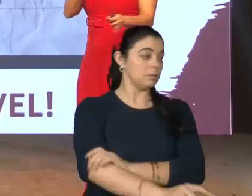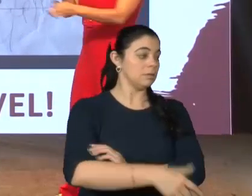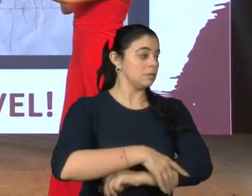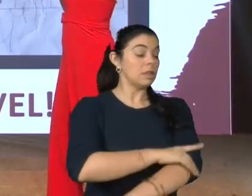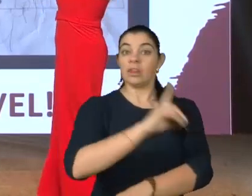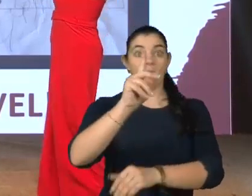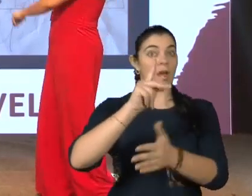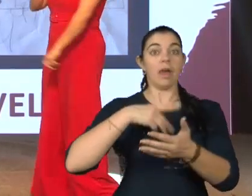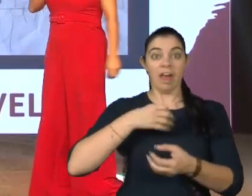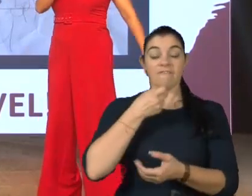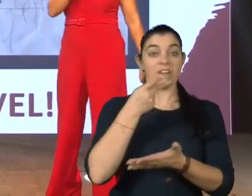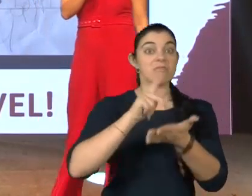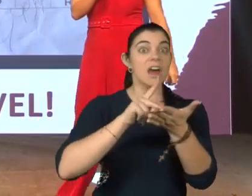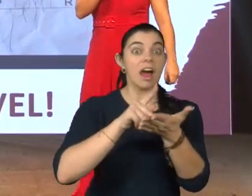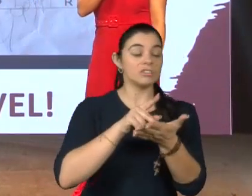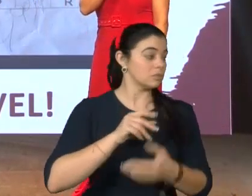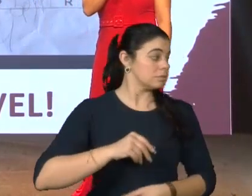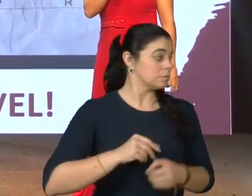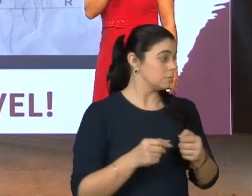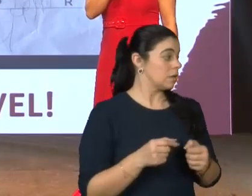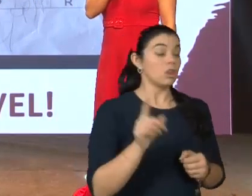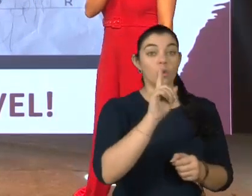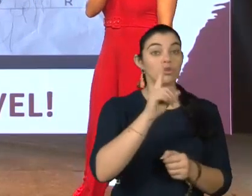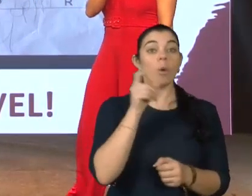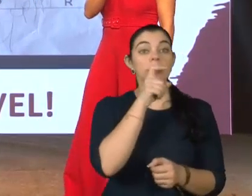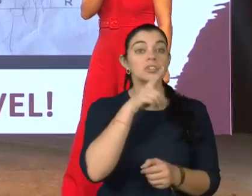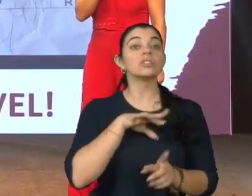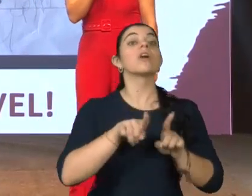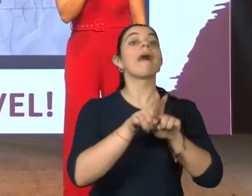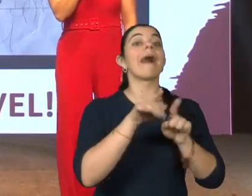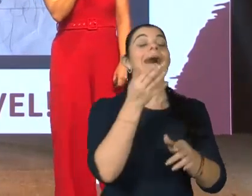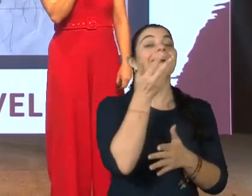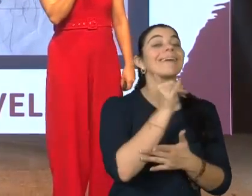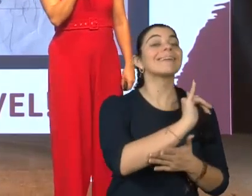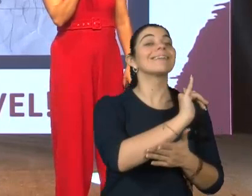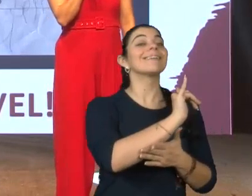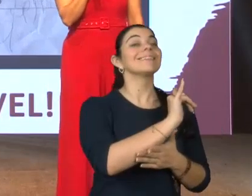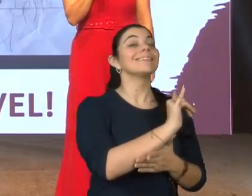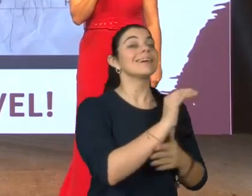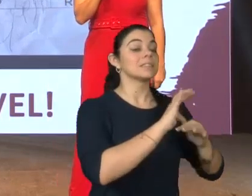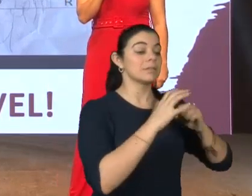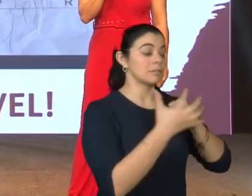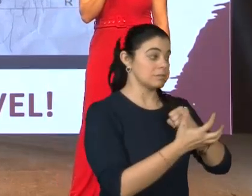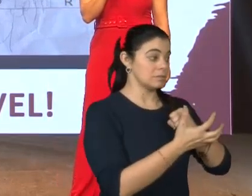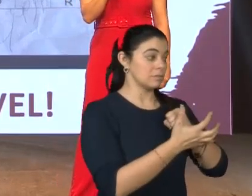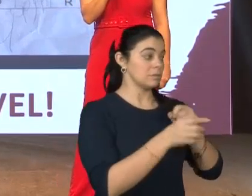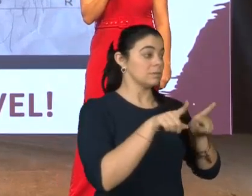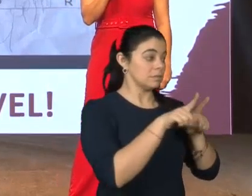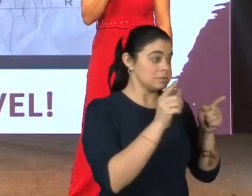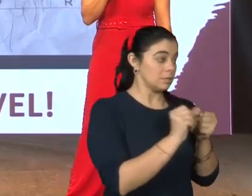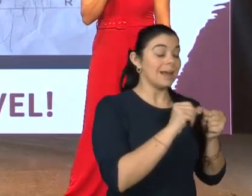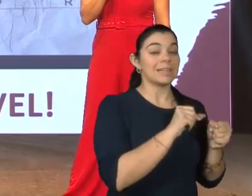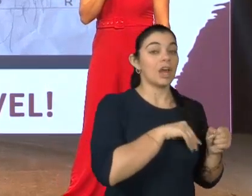balela, gente? Isso aqui é real. A criança, em época de pandemia, sair da fase pré-silábica para a fase